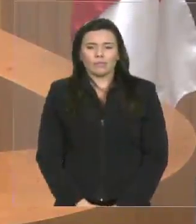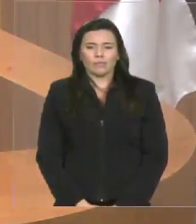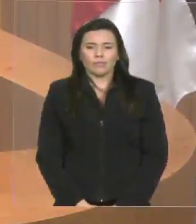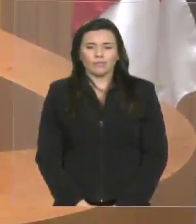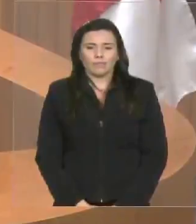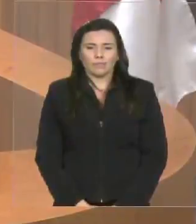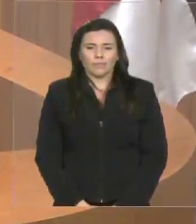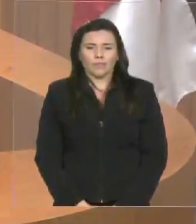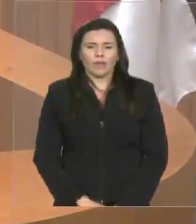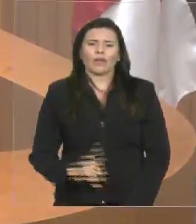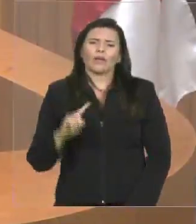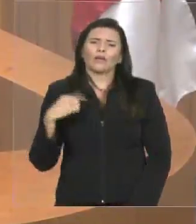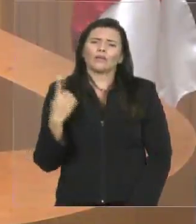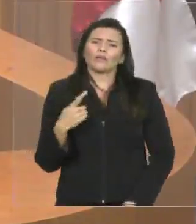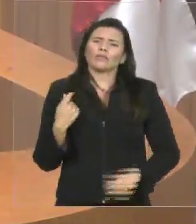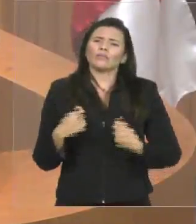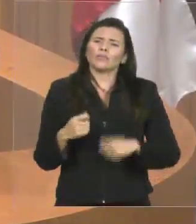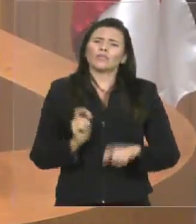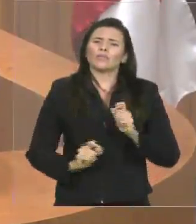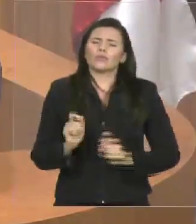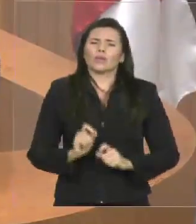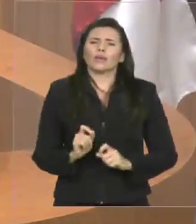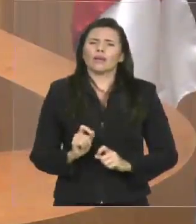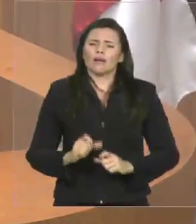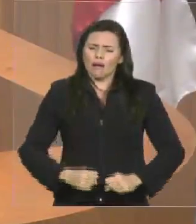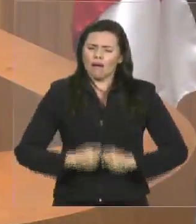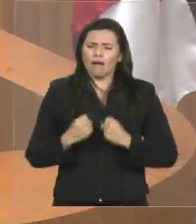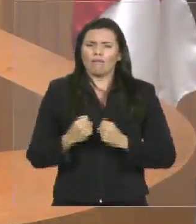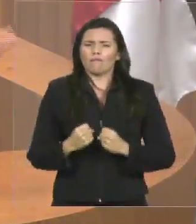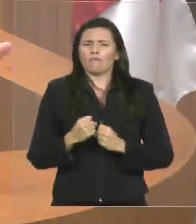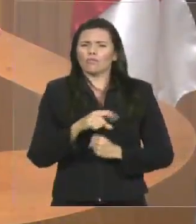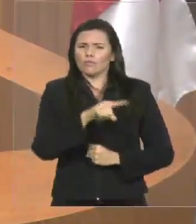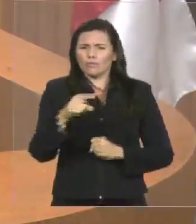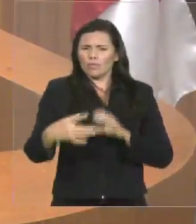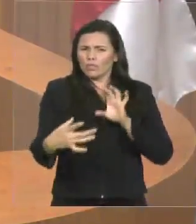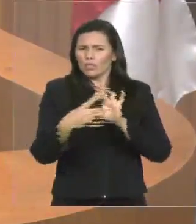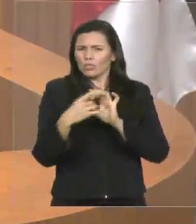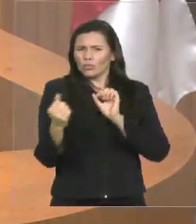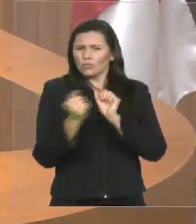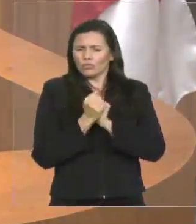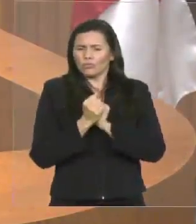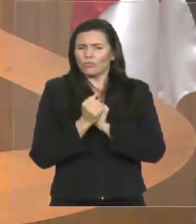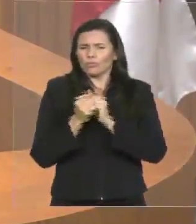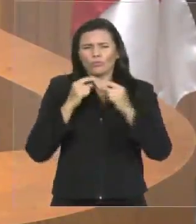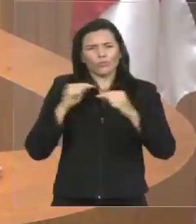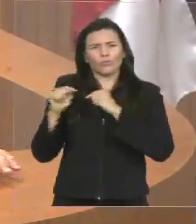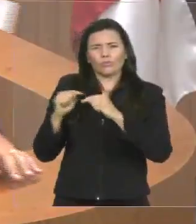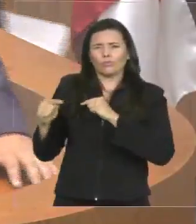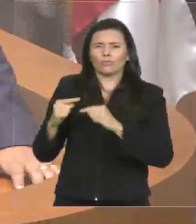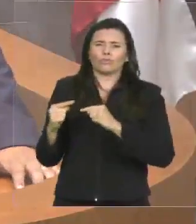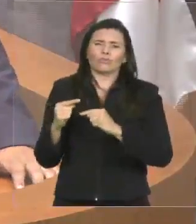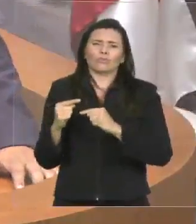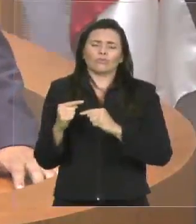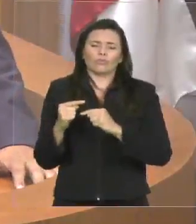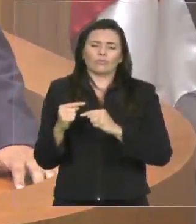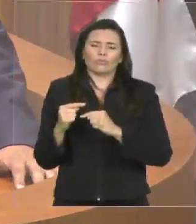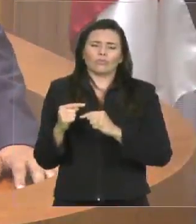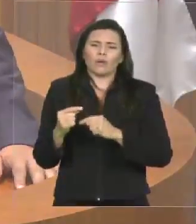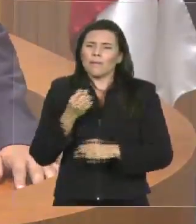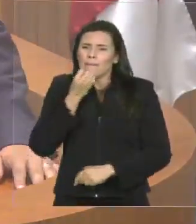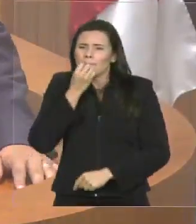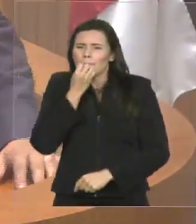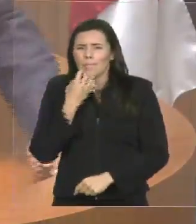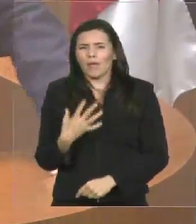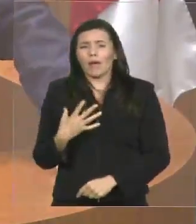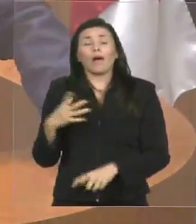empenho de todos para dar essa dimensão política, a dimensão social das representatividades que temos. Paralelo a essa